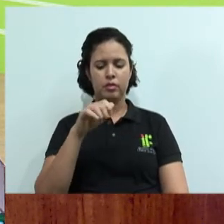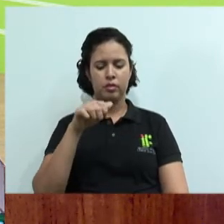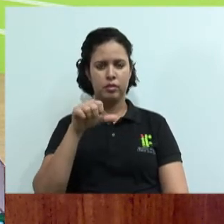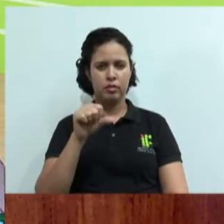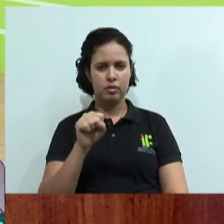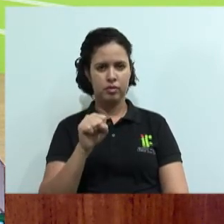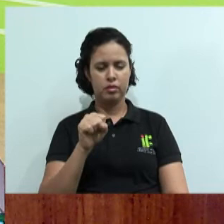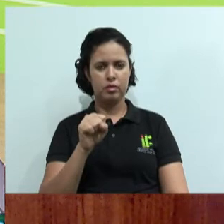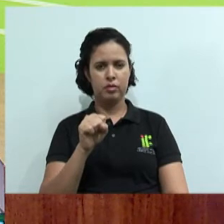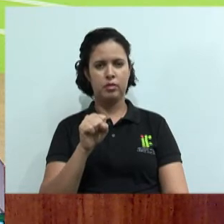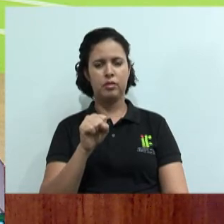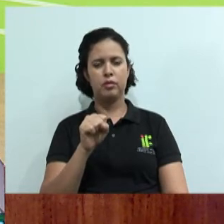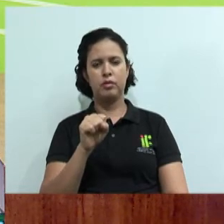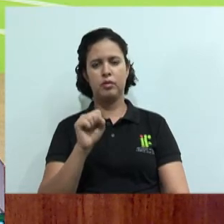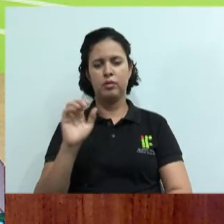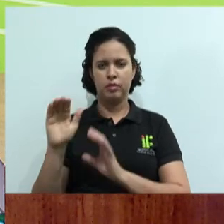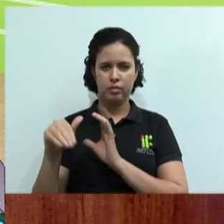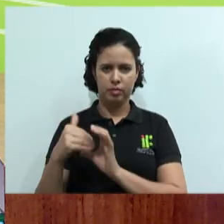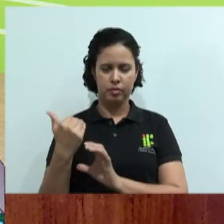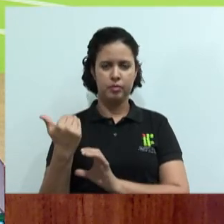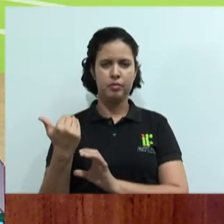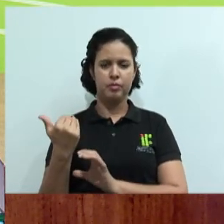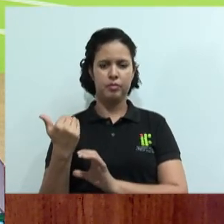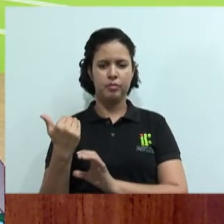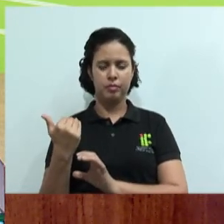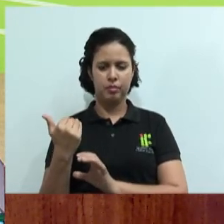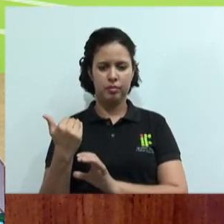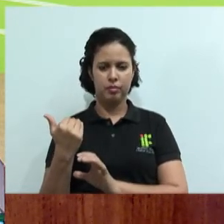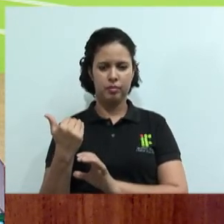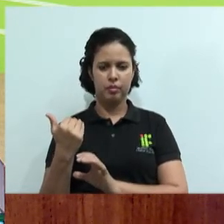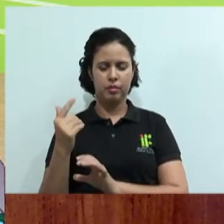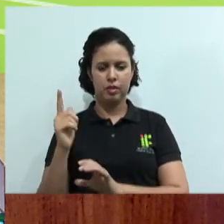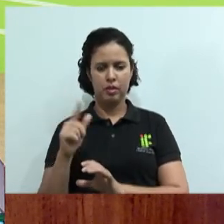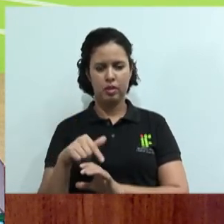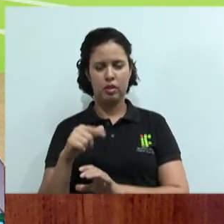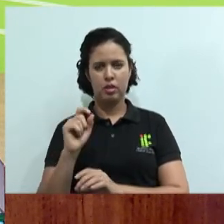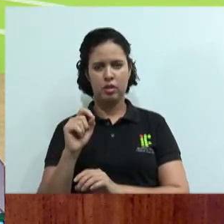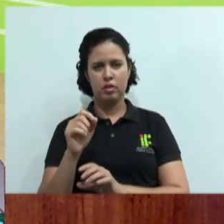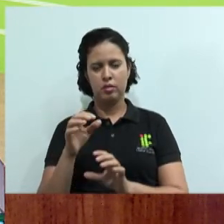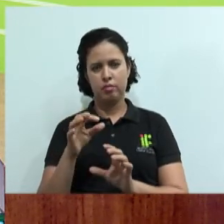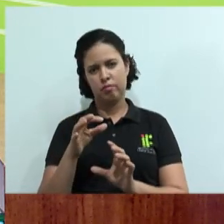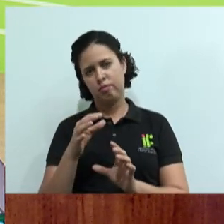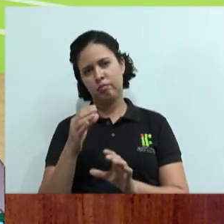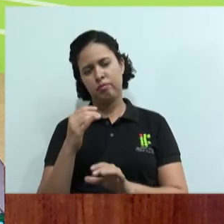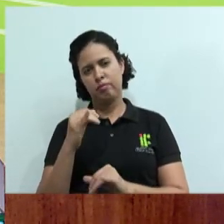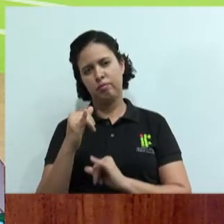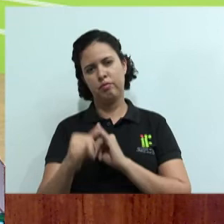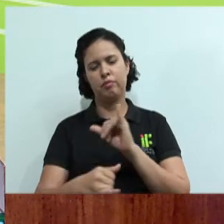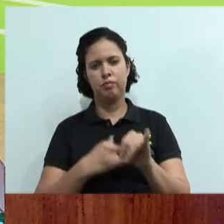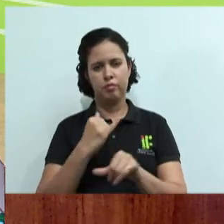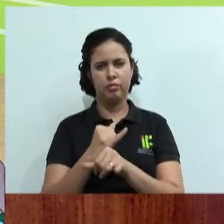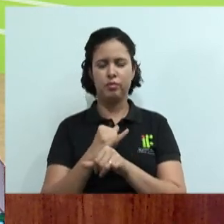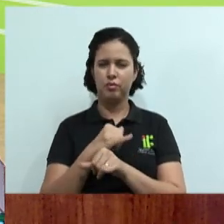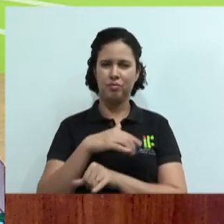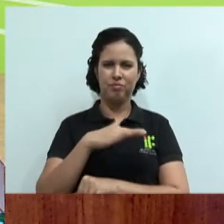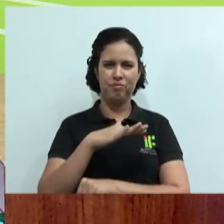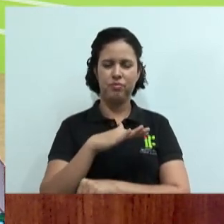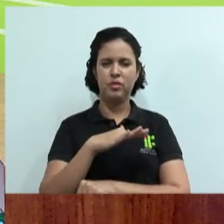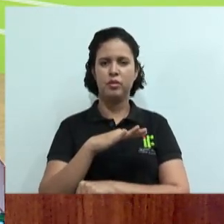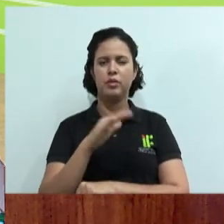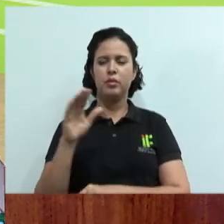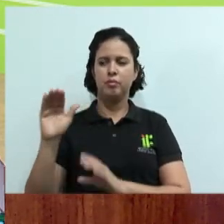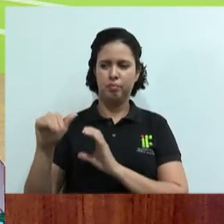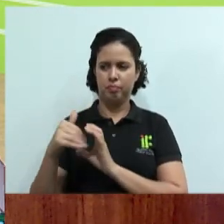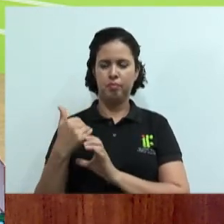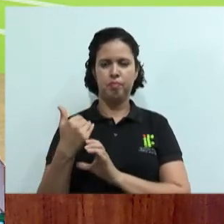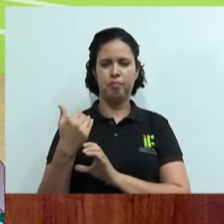Francisca Martendal. Infelizmente ele disse aqui que a conexão está um pouco ruim, mas respondeu muito bem a questão 3. Vamos lá então, o ele